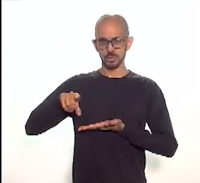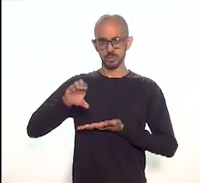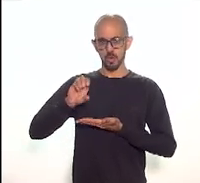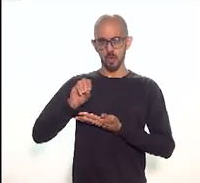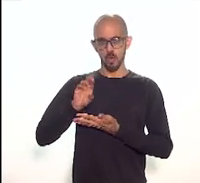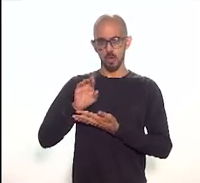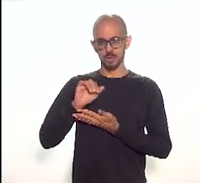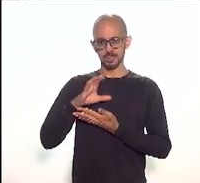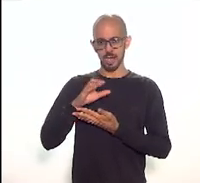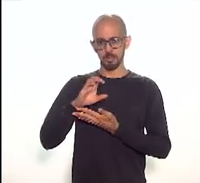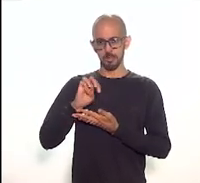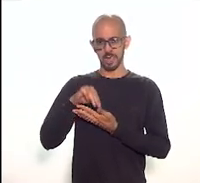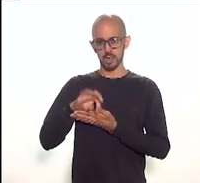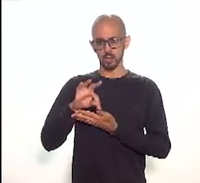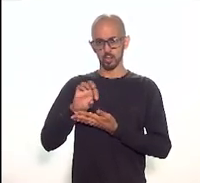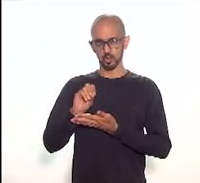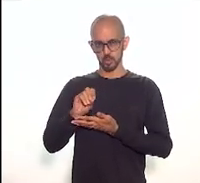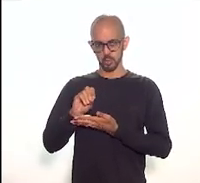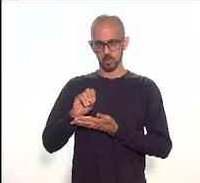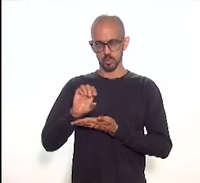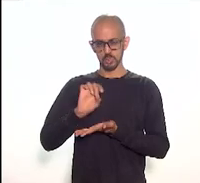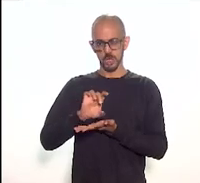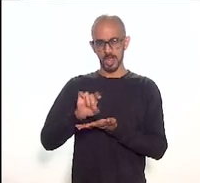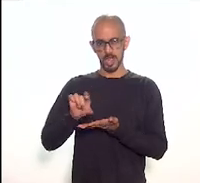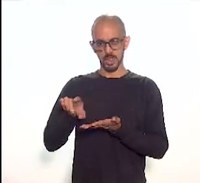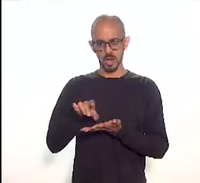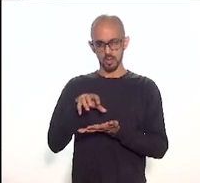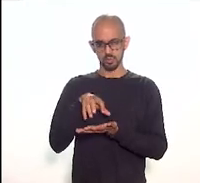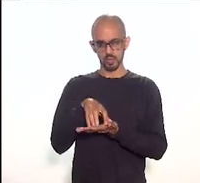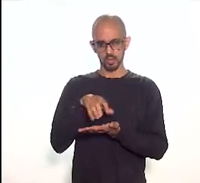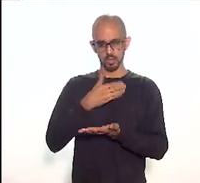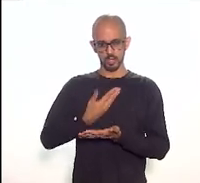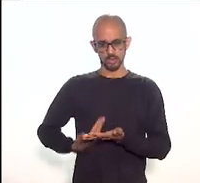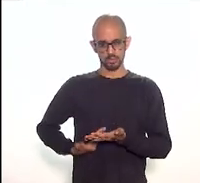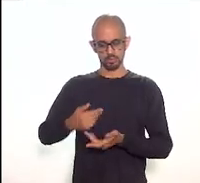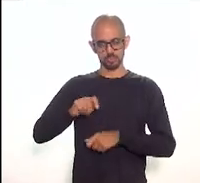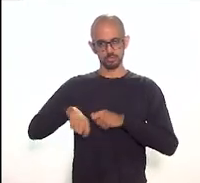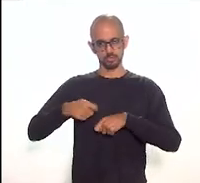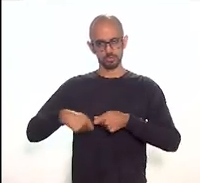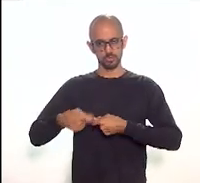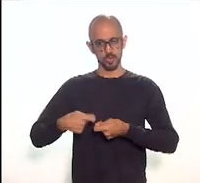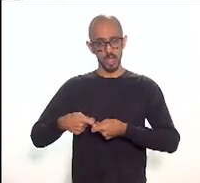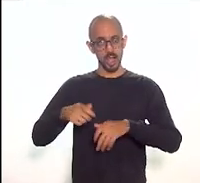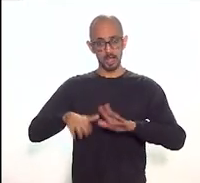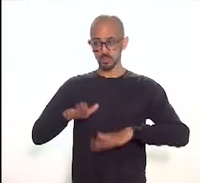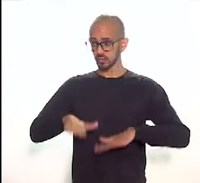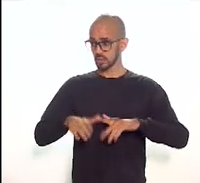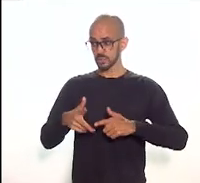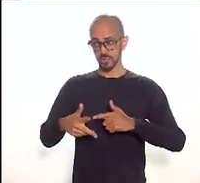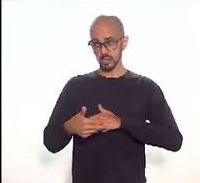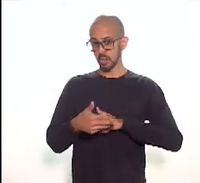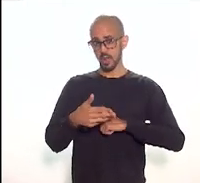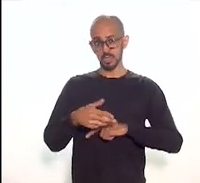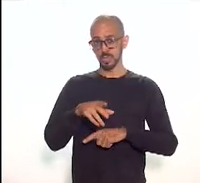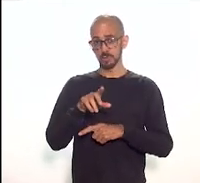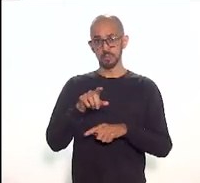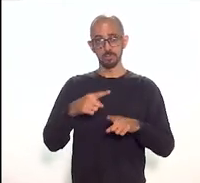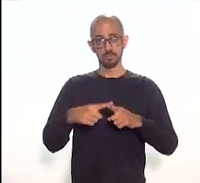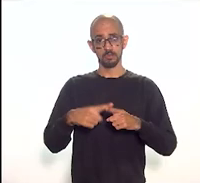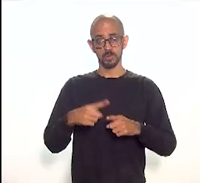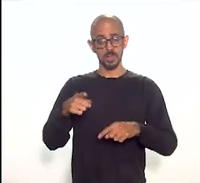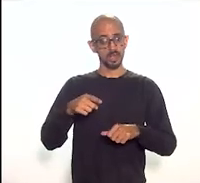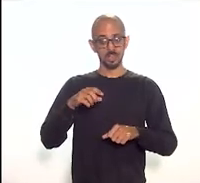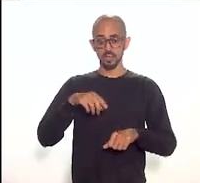instâncias administrativas os destaques muitas vezes são cortados e geralmente a área da